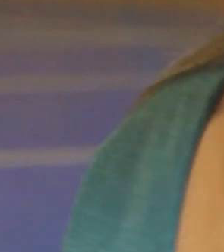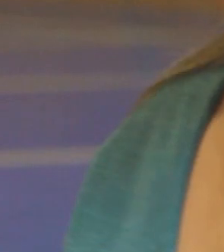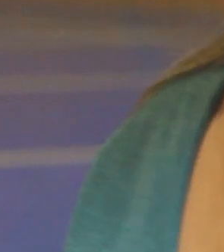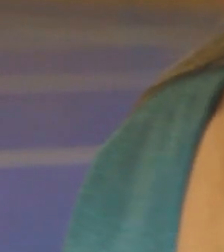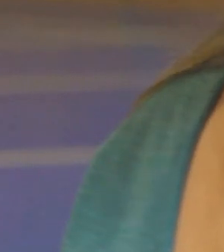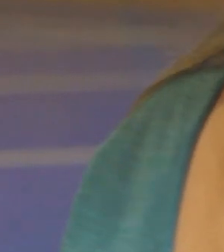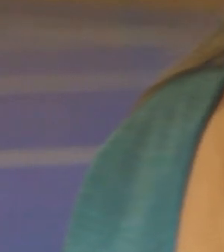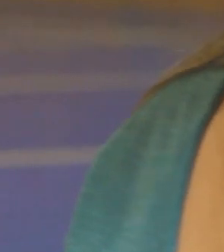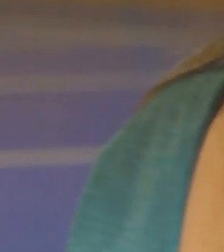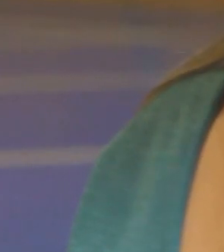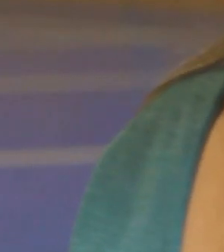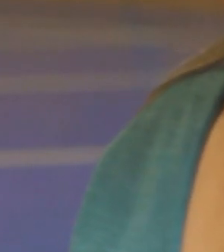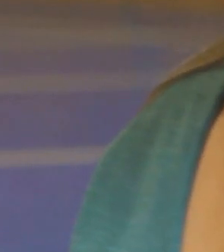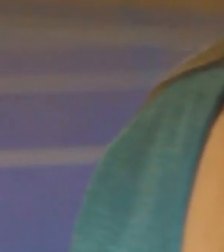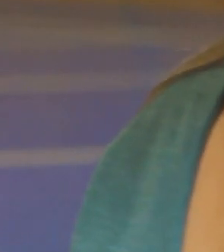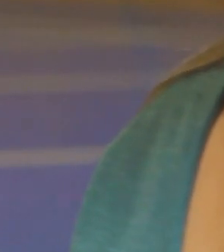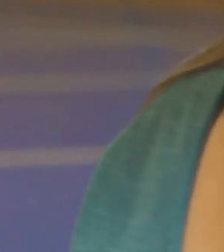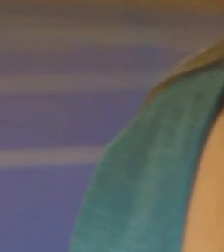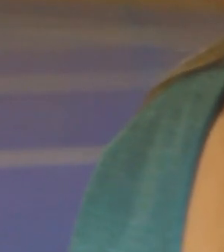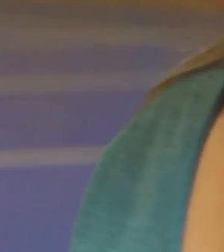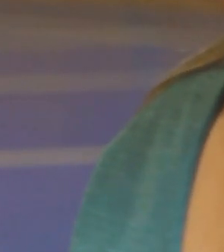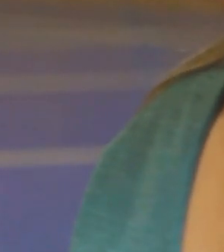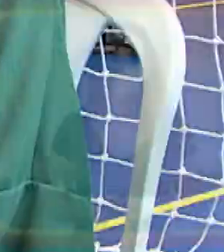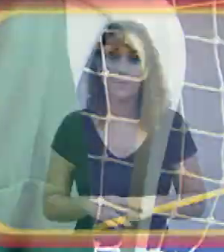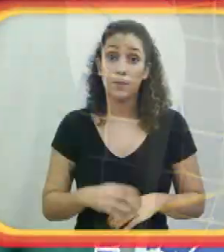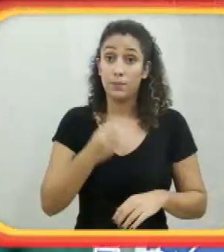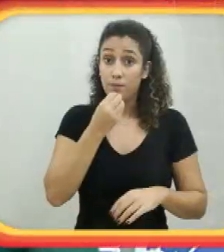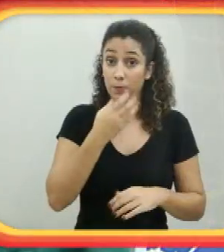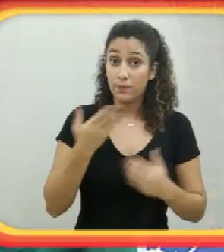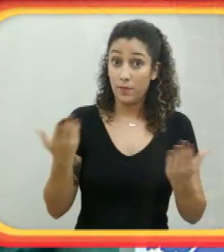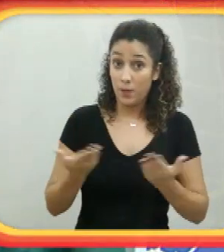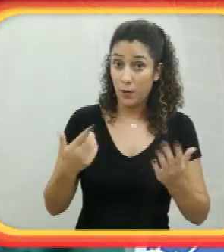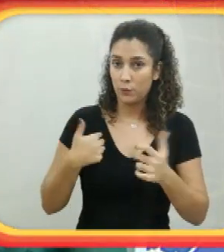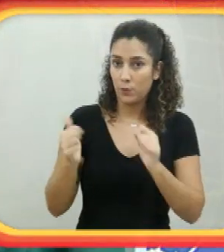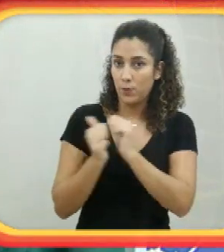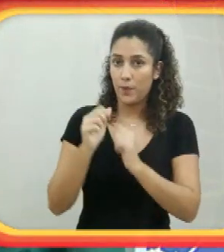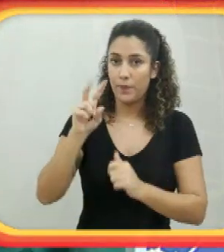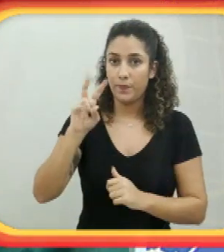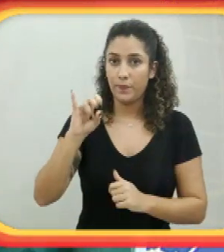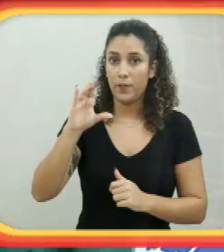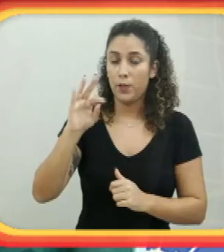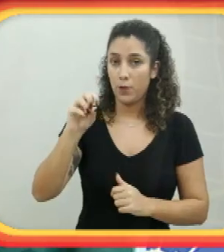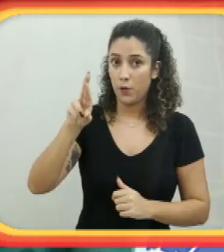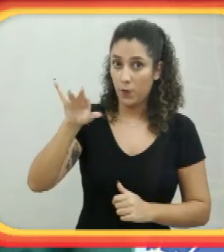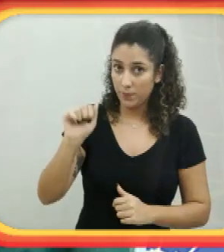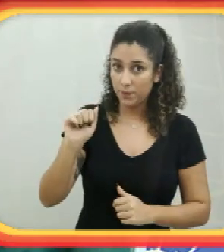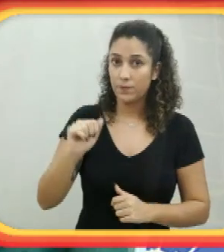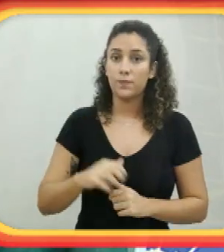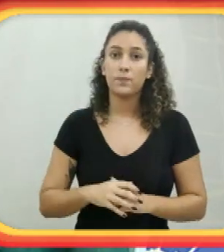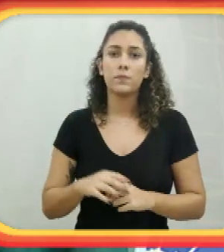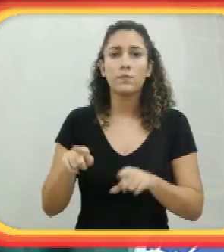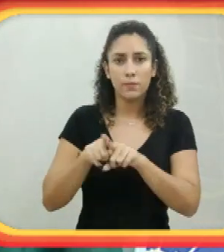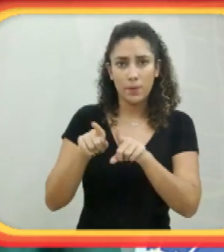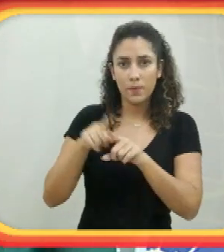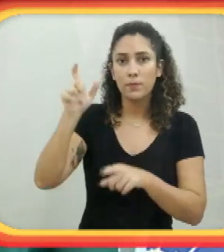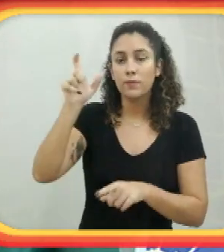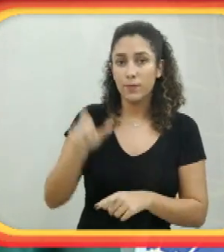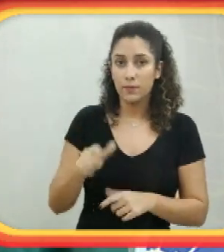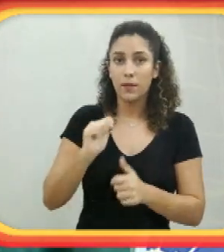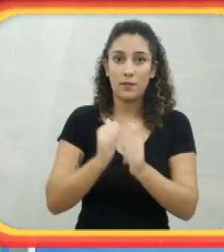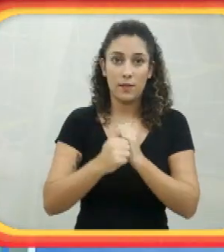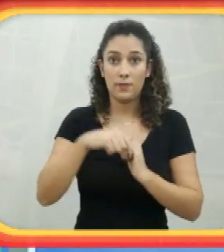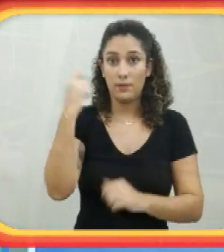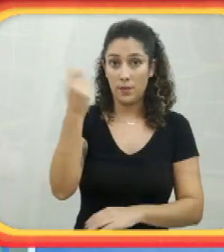acrescentando na nossa vida como atleta. Bom, gente, agora estou com a Vitória Amorim, que também é atleta da